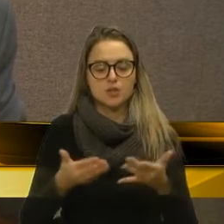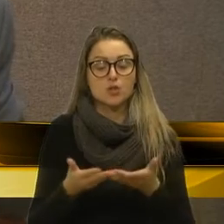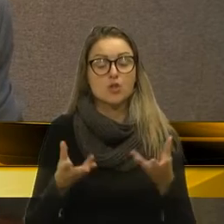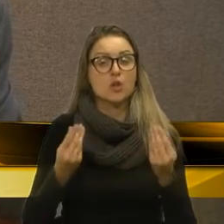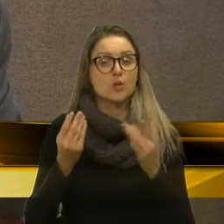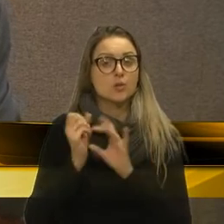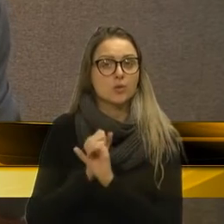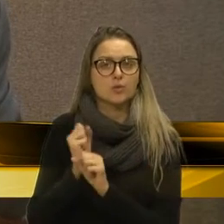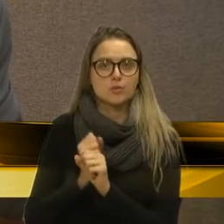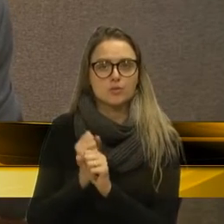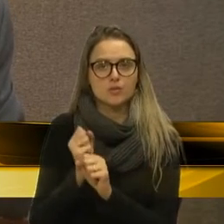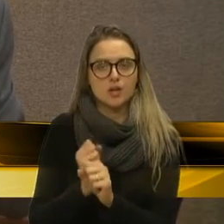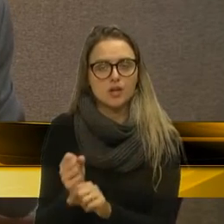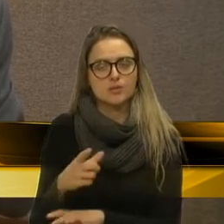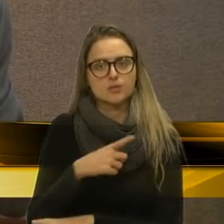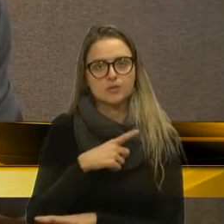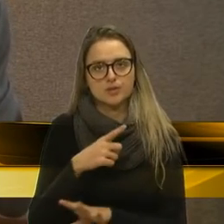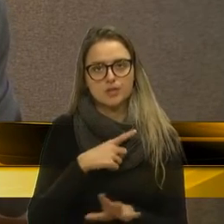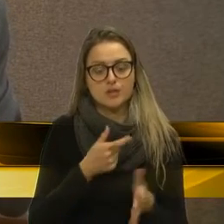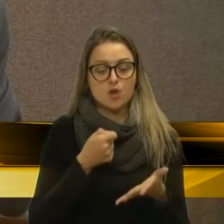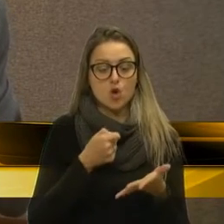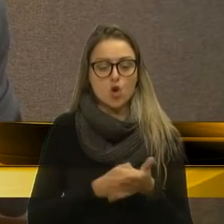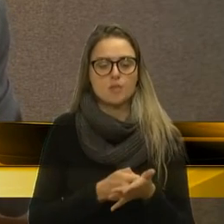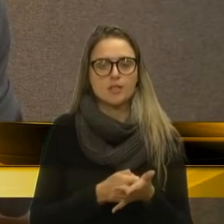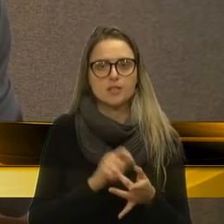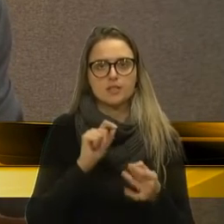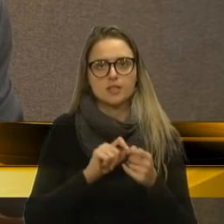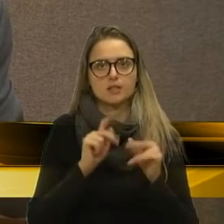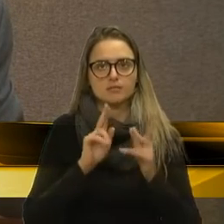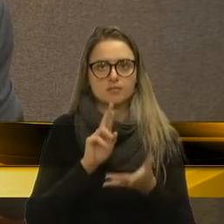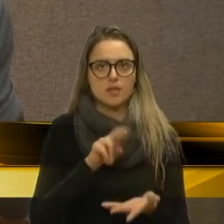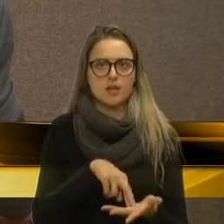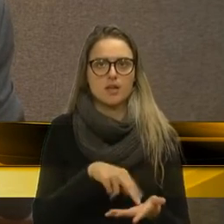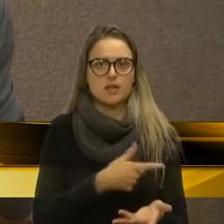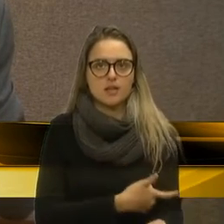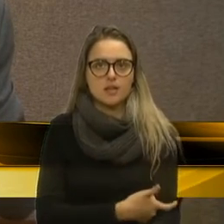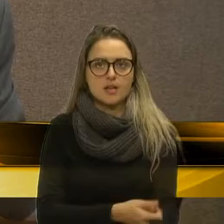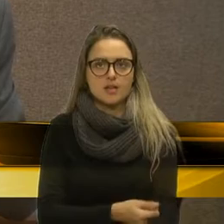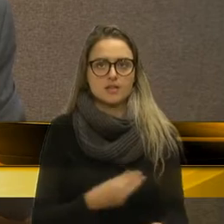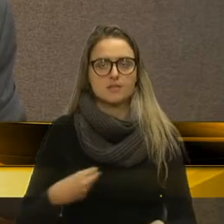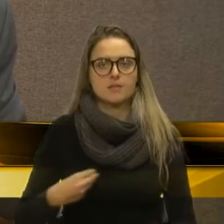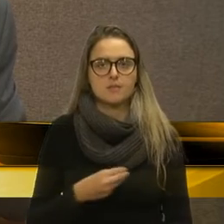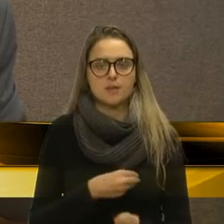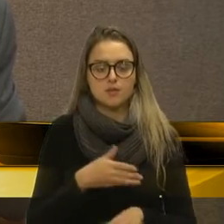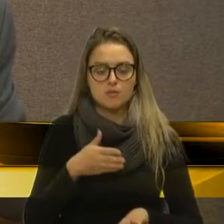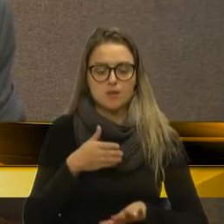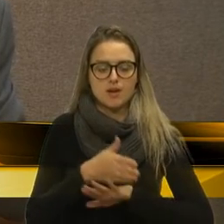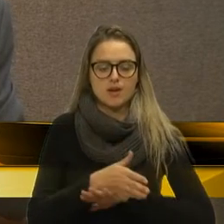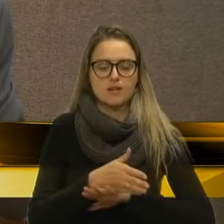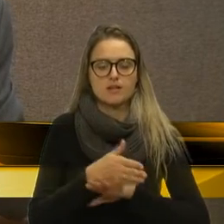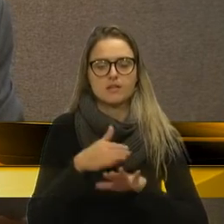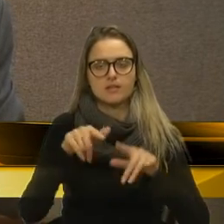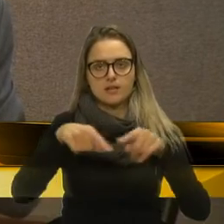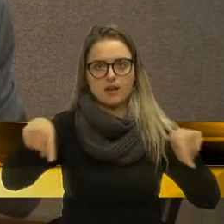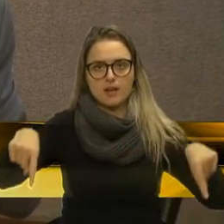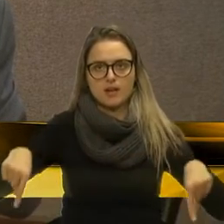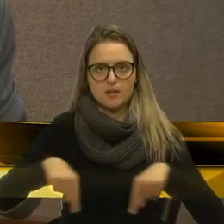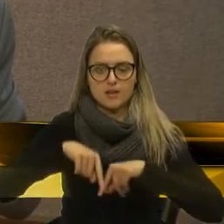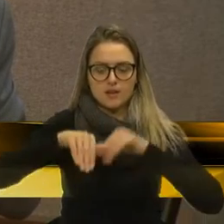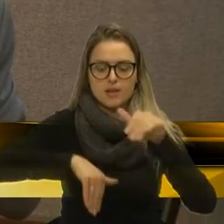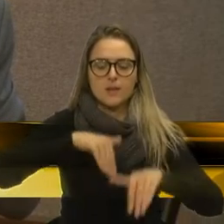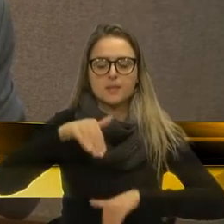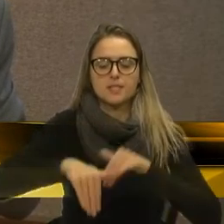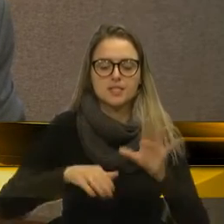muito tempo esteve em vigência a obrigatoriedade da realização de exames médicos para acesso dos cidadãos a